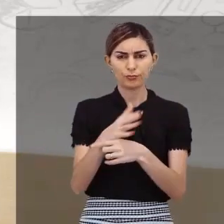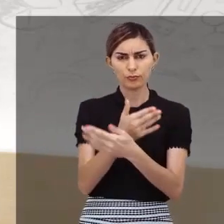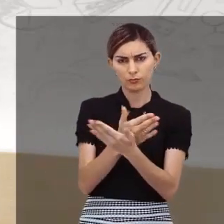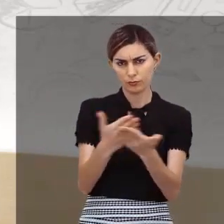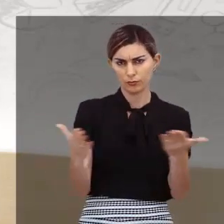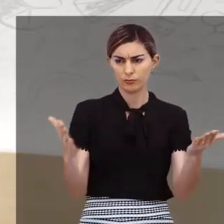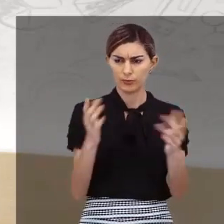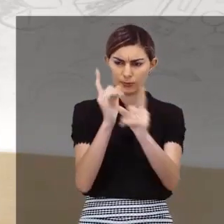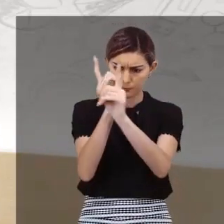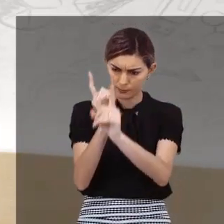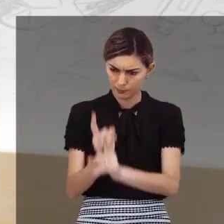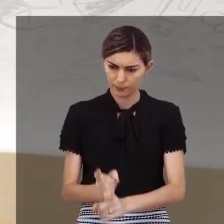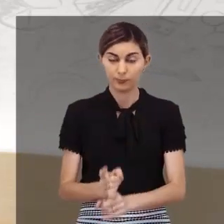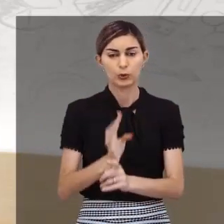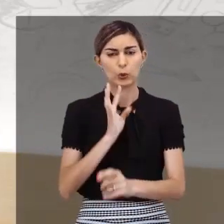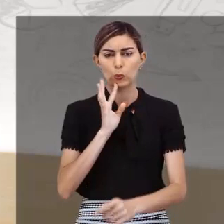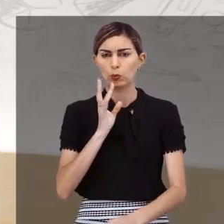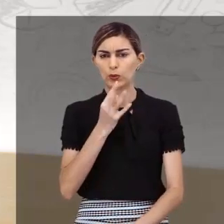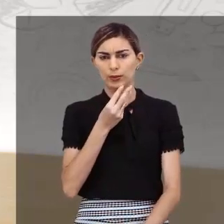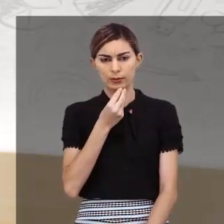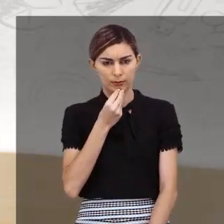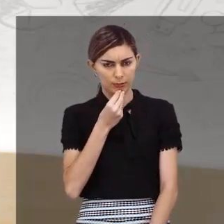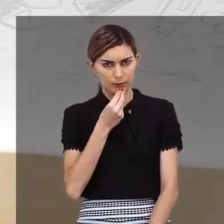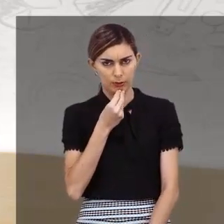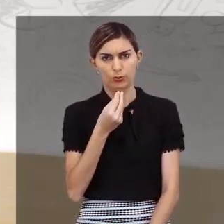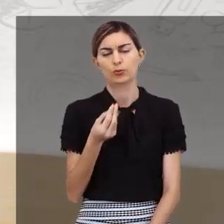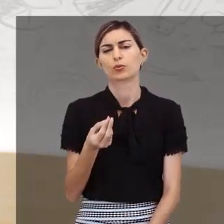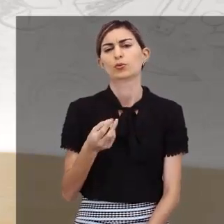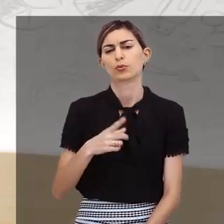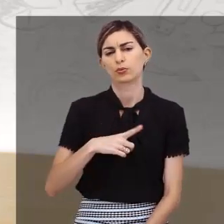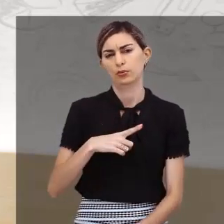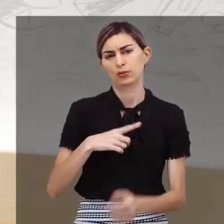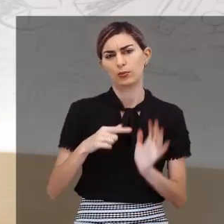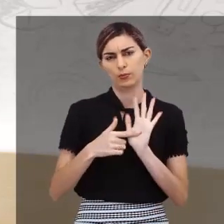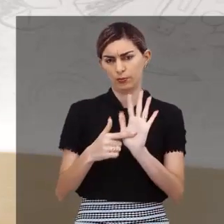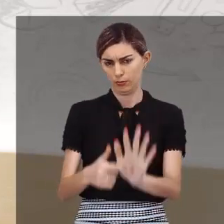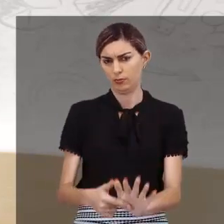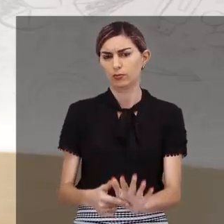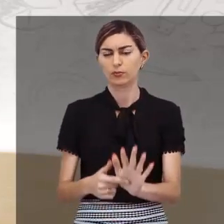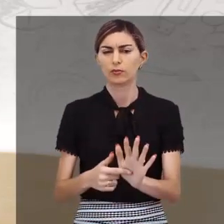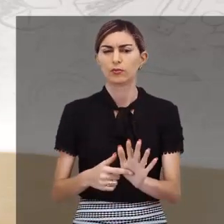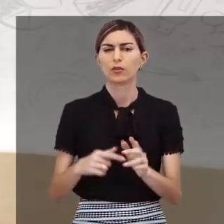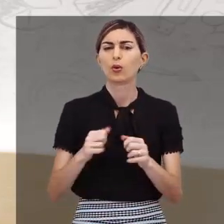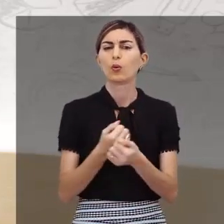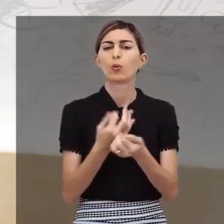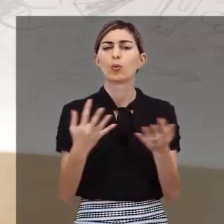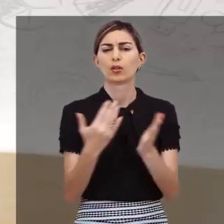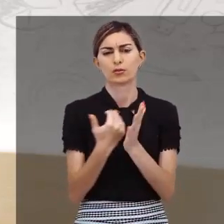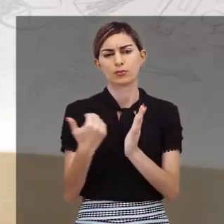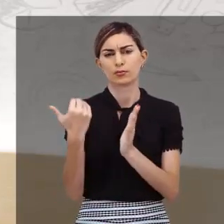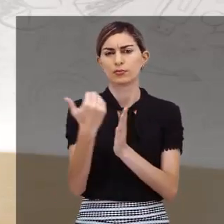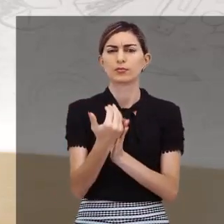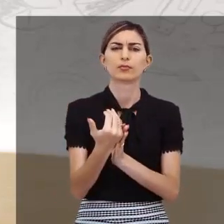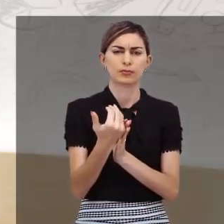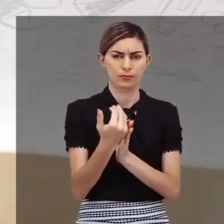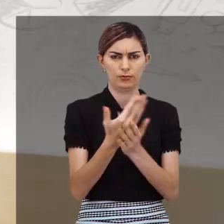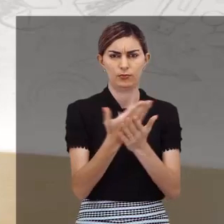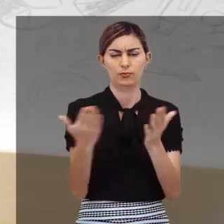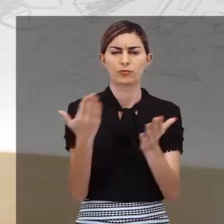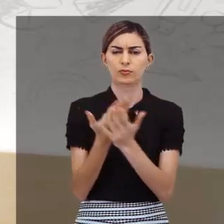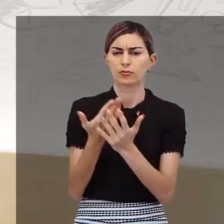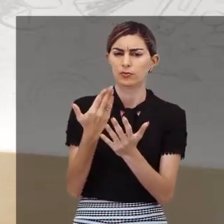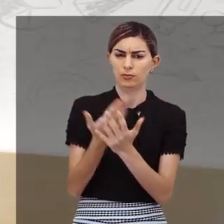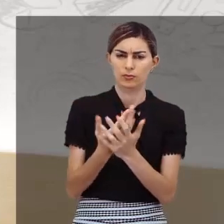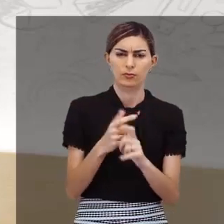assimilar um amplo conhecimento sobre o que está sendo abordado, pois quanto mais você estudar,